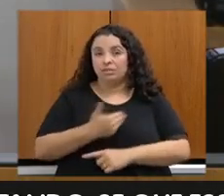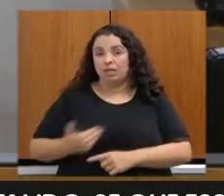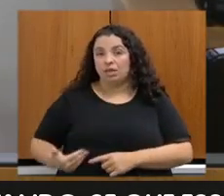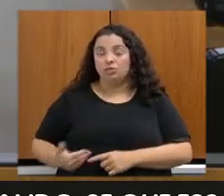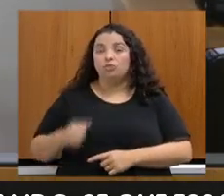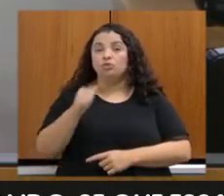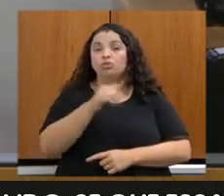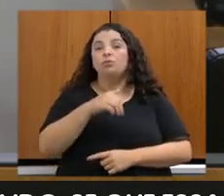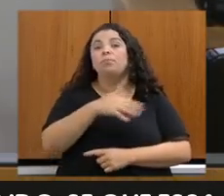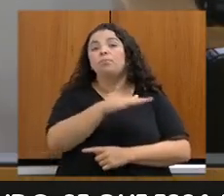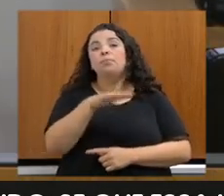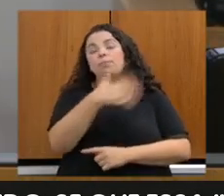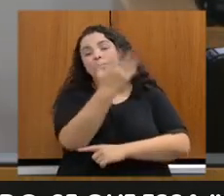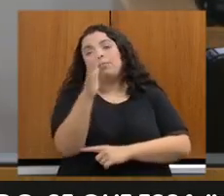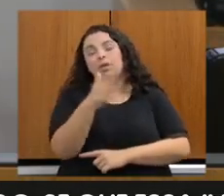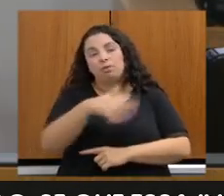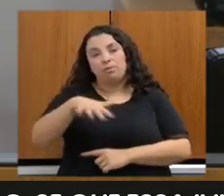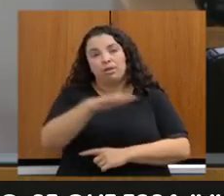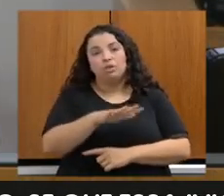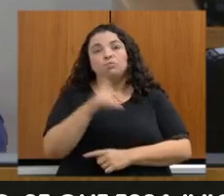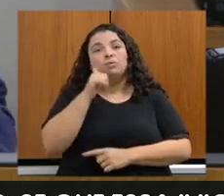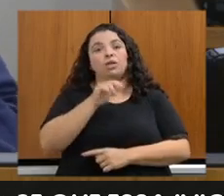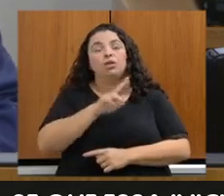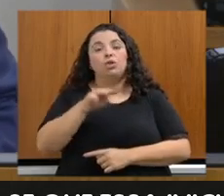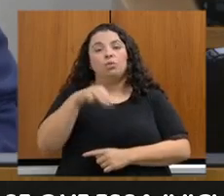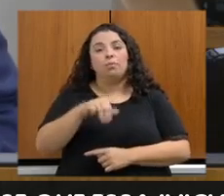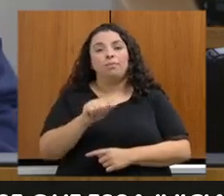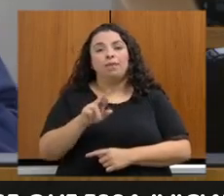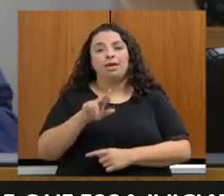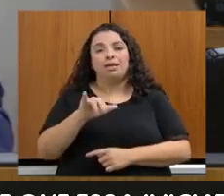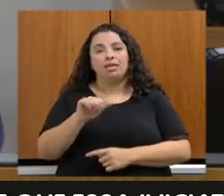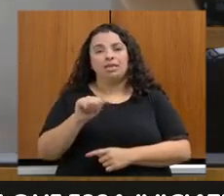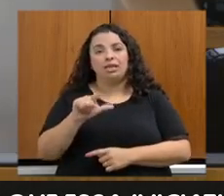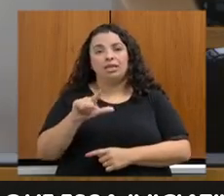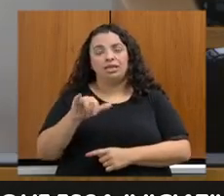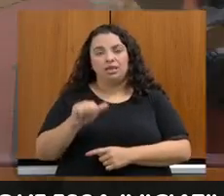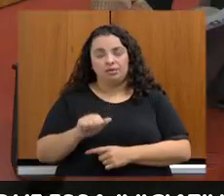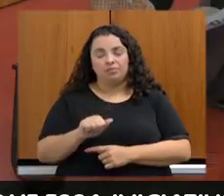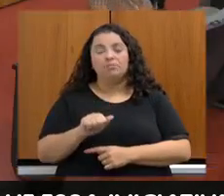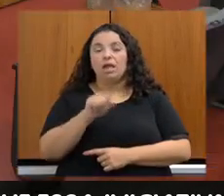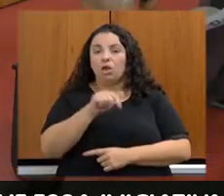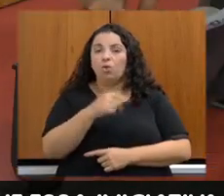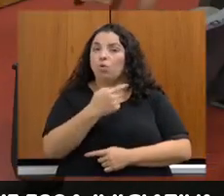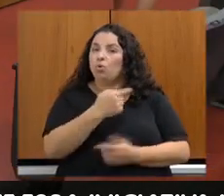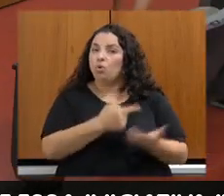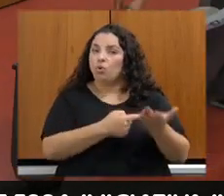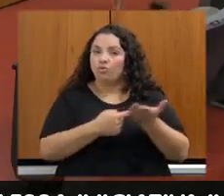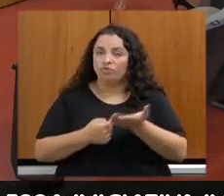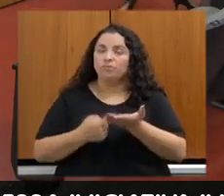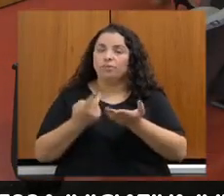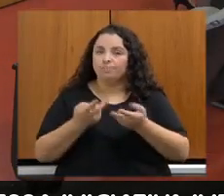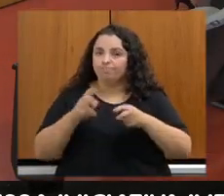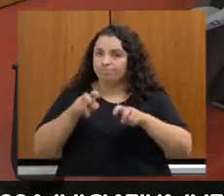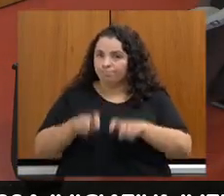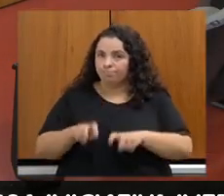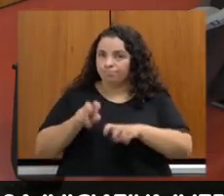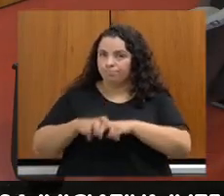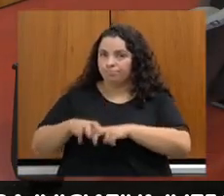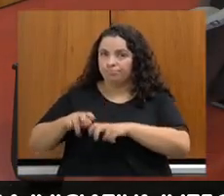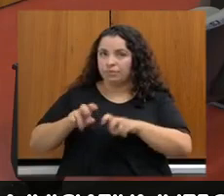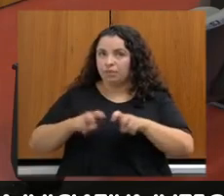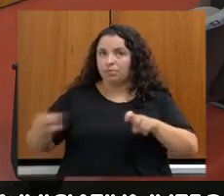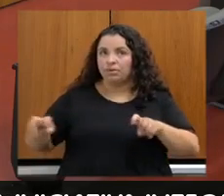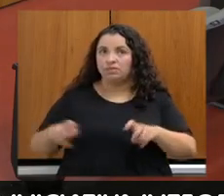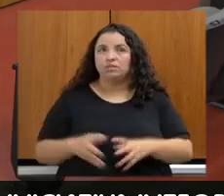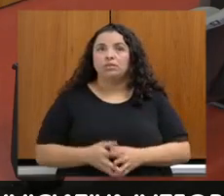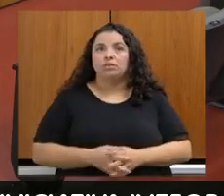Carvalho de Melo, e convido para que a secretária possa ocupar o seu lugar na mesa.